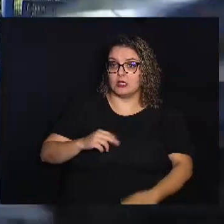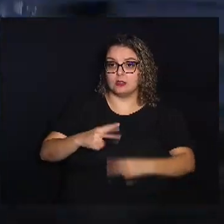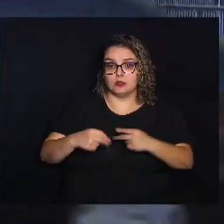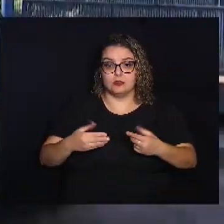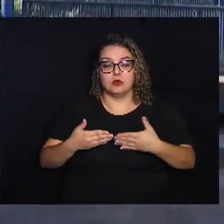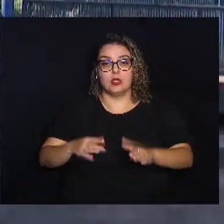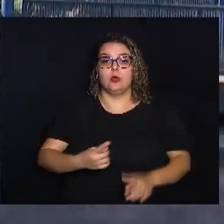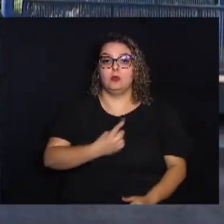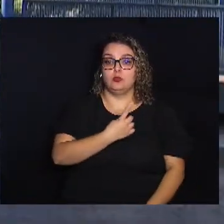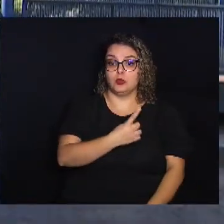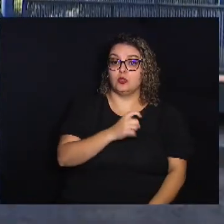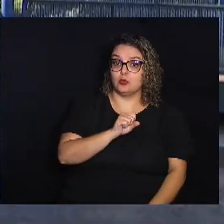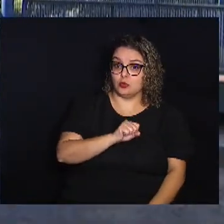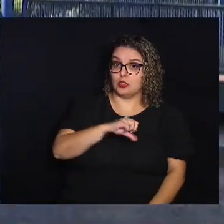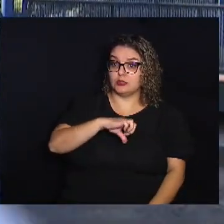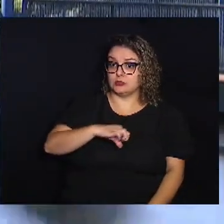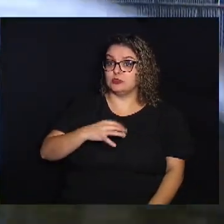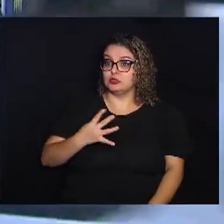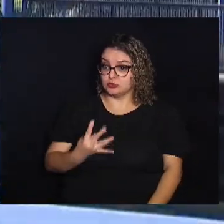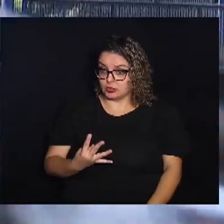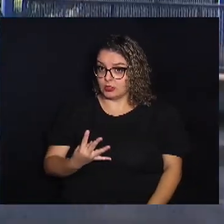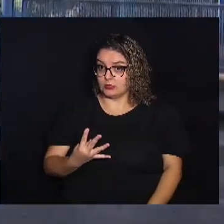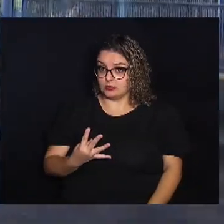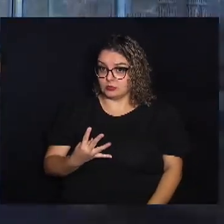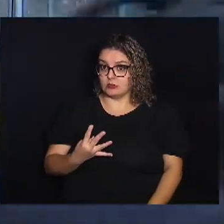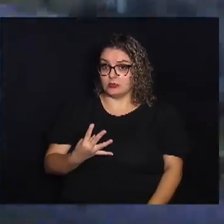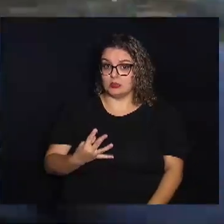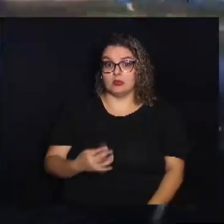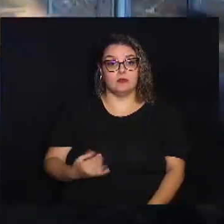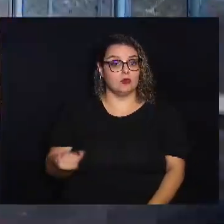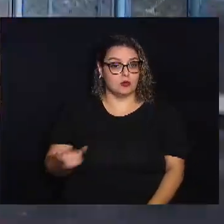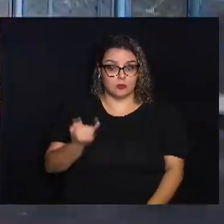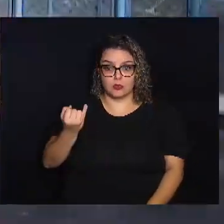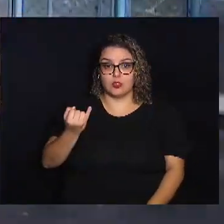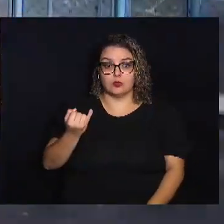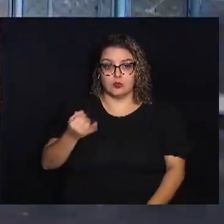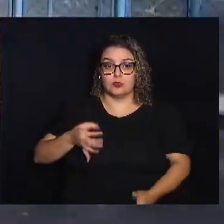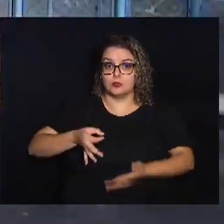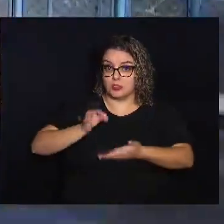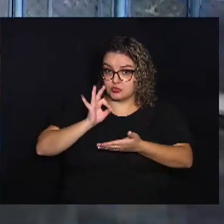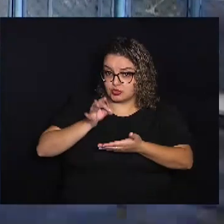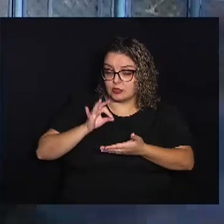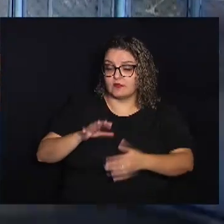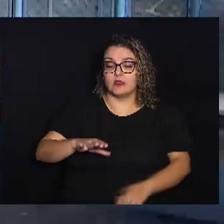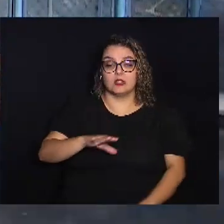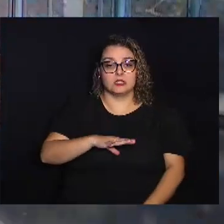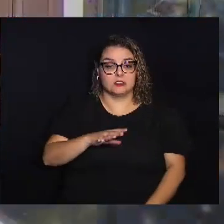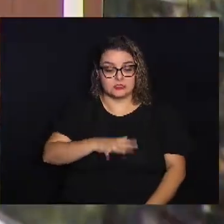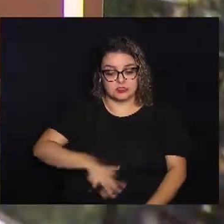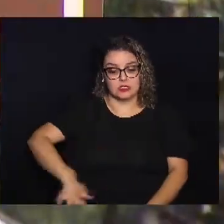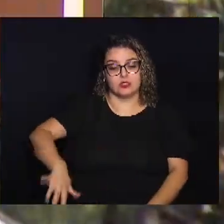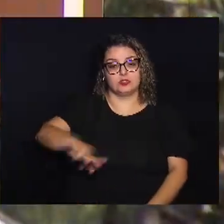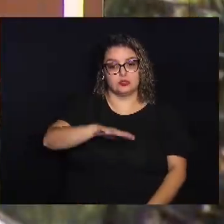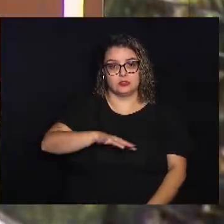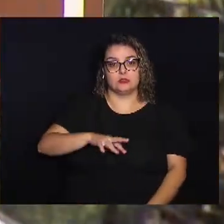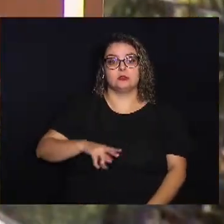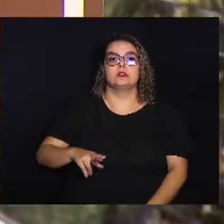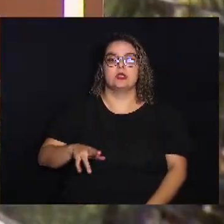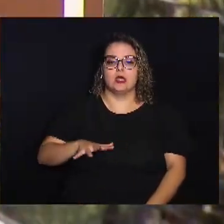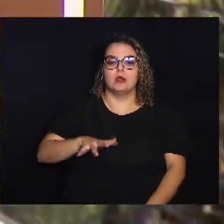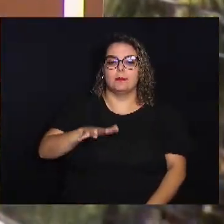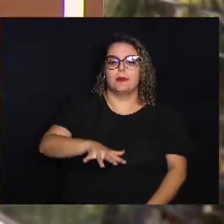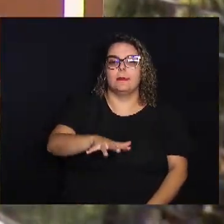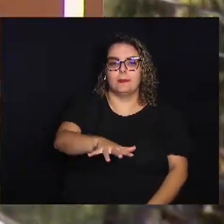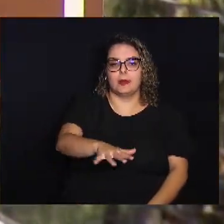1894 E foi essencial Para o ciclo de café Na cidade Também está Inclusa no roteiro A